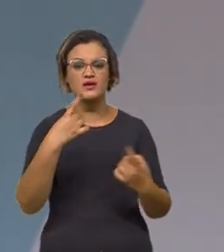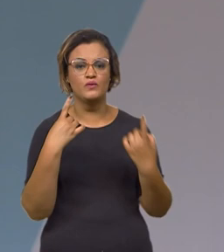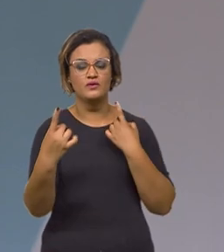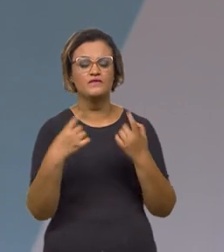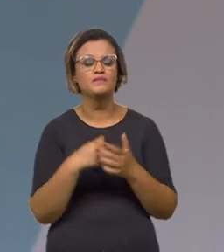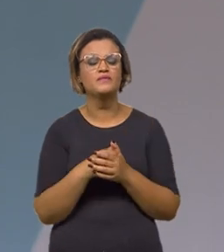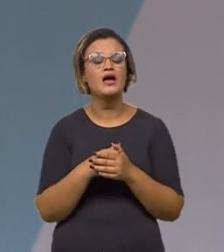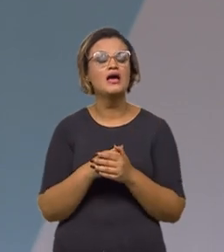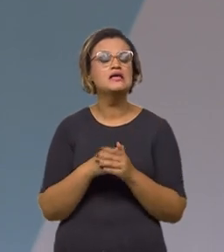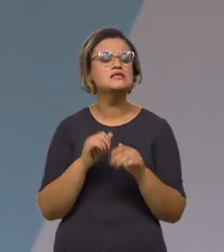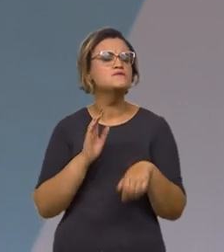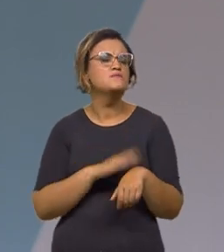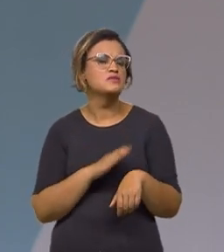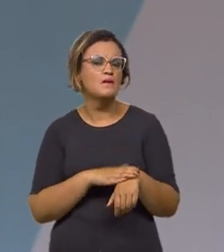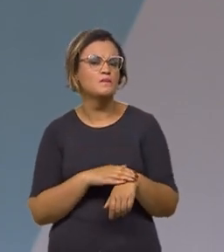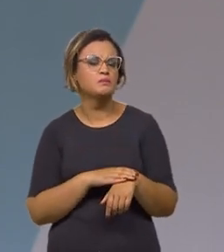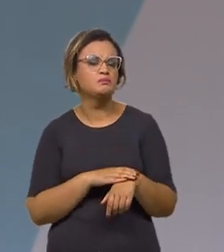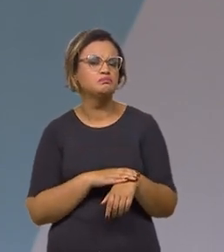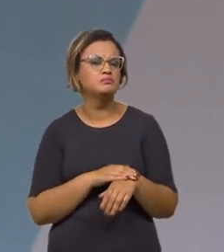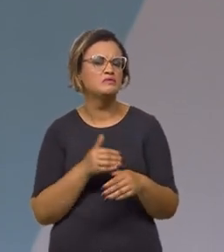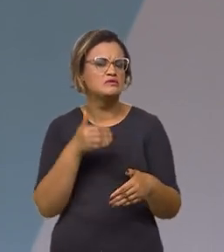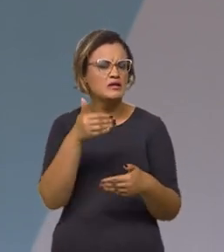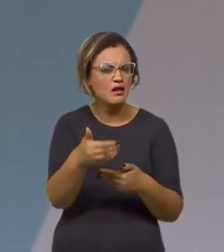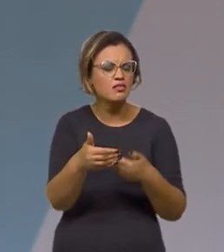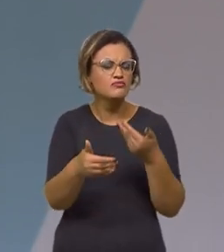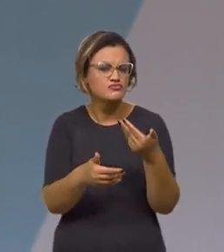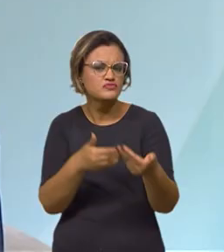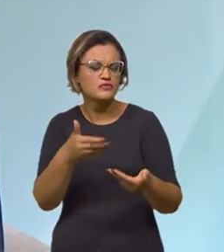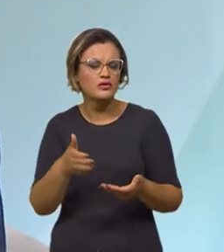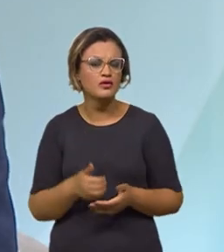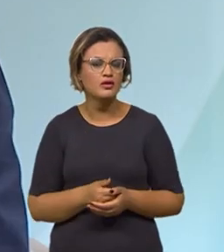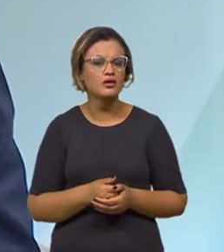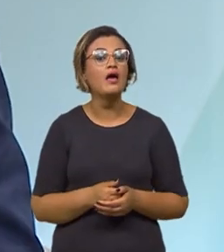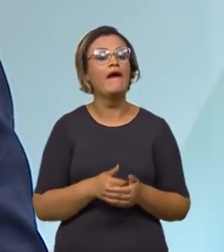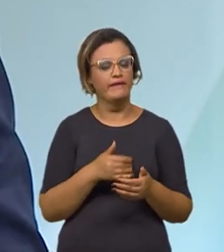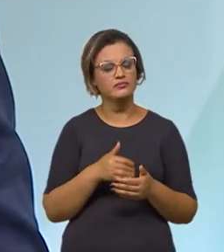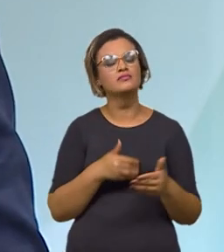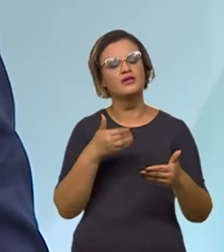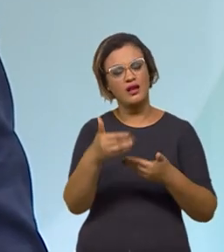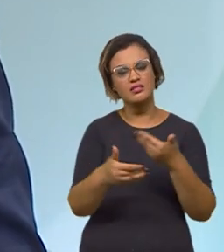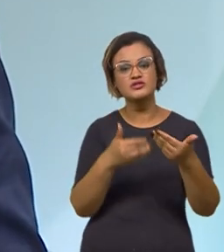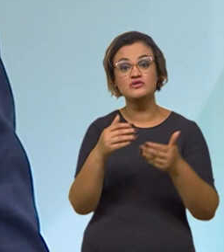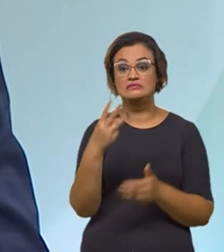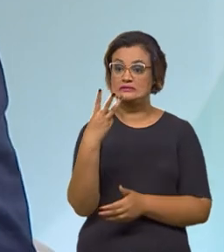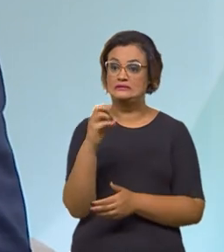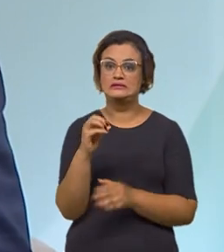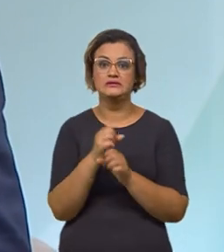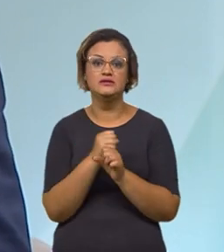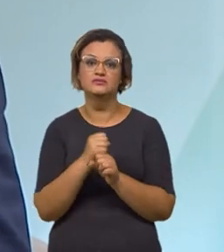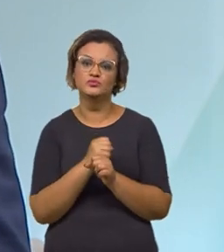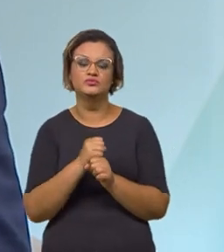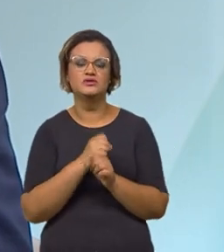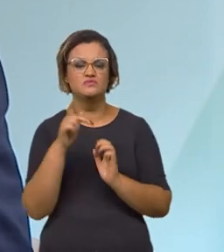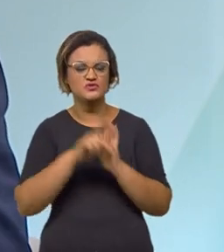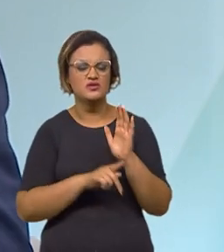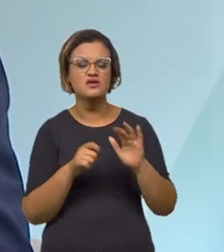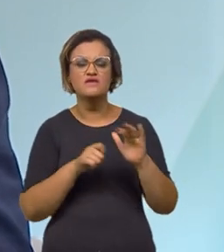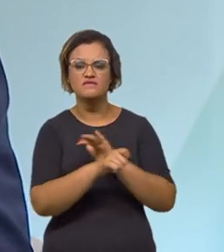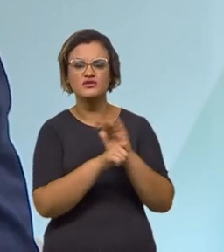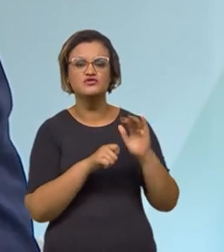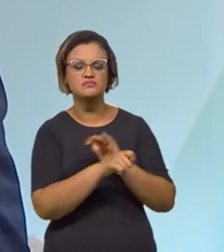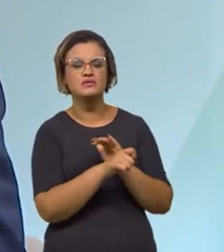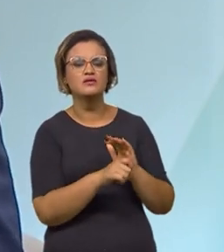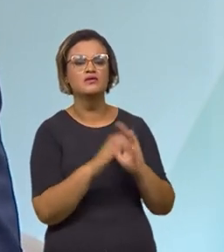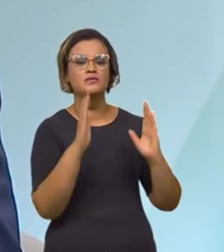qual que é o prazo de implantação? Vai ser gradativo na nova Dutra? É gradativo, é um projeto de 30 anos. Então, a gente tem investimentos na primeira